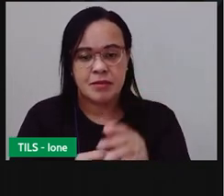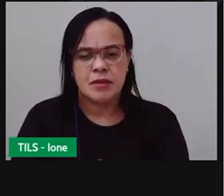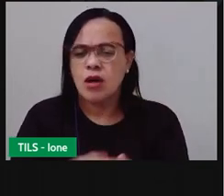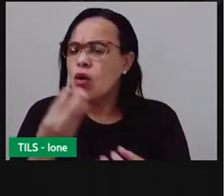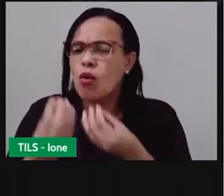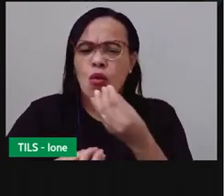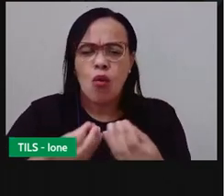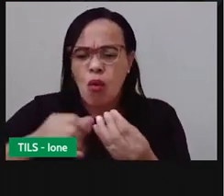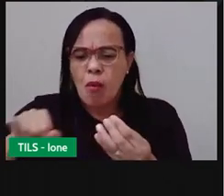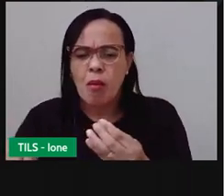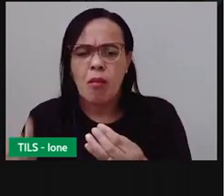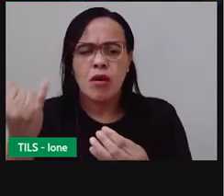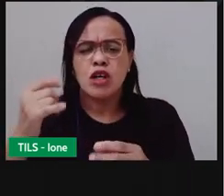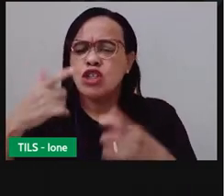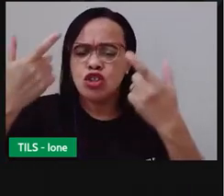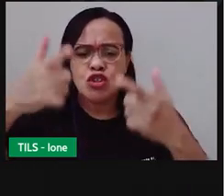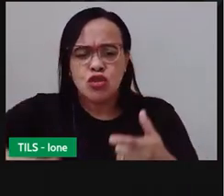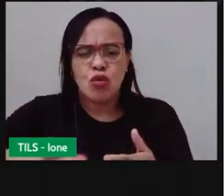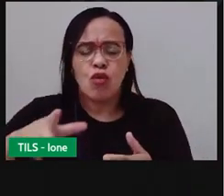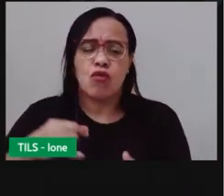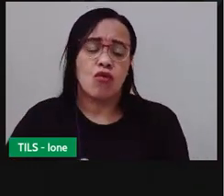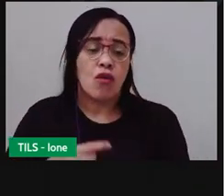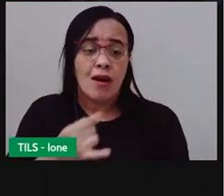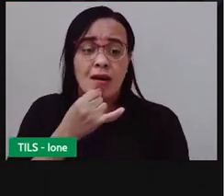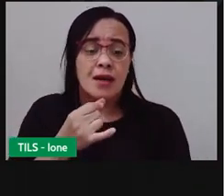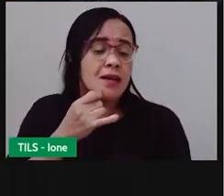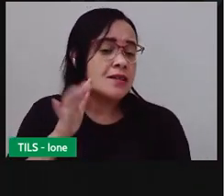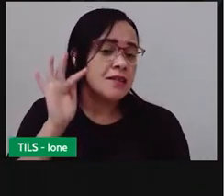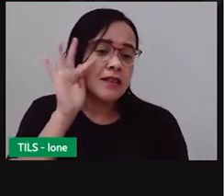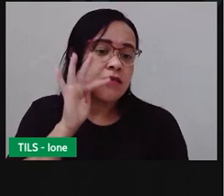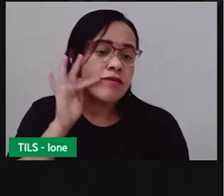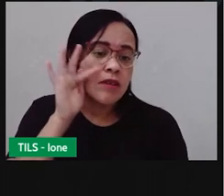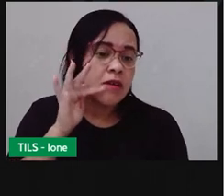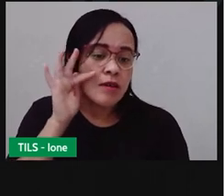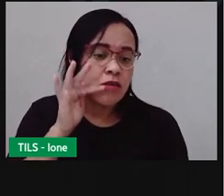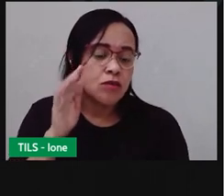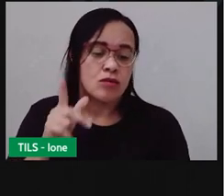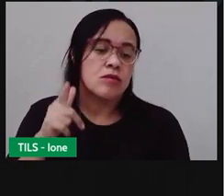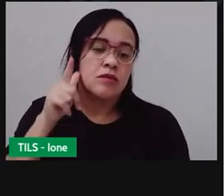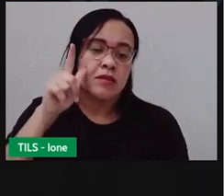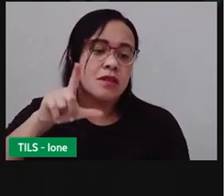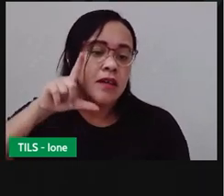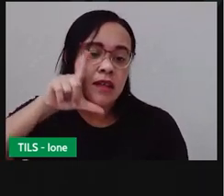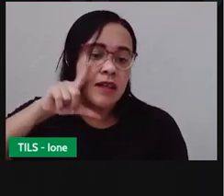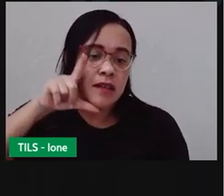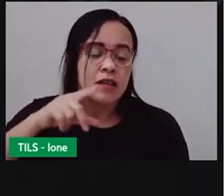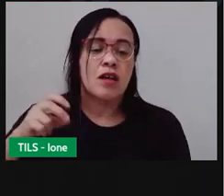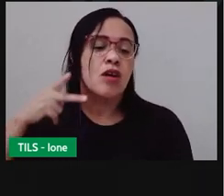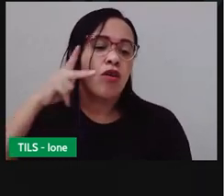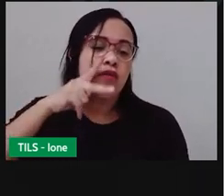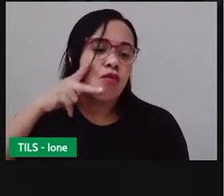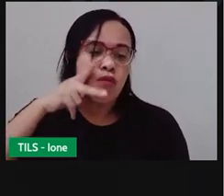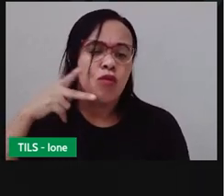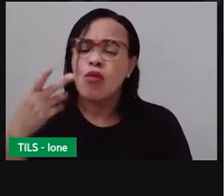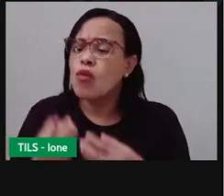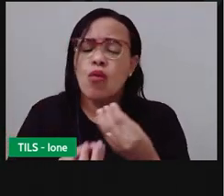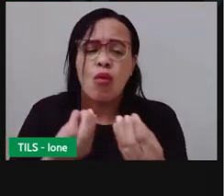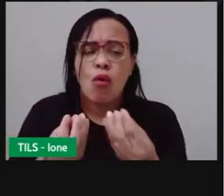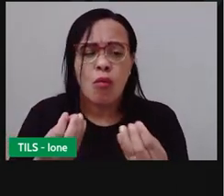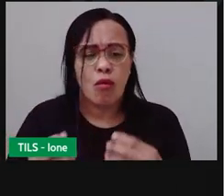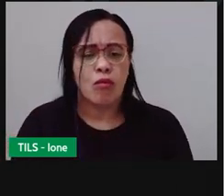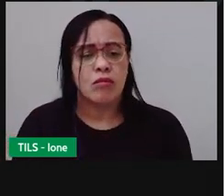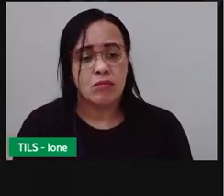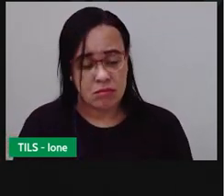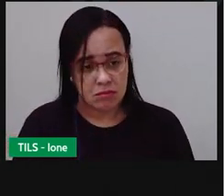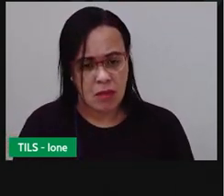verduras, de frutas, de legumes. Nesse vídeo aqui, nem tudo que sobra